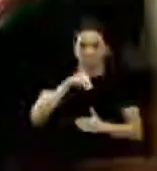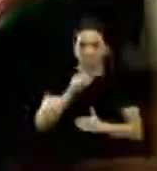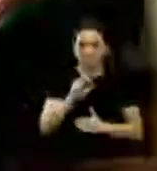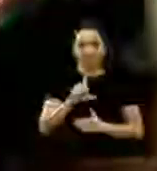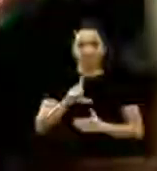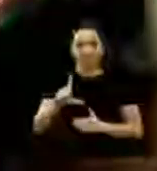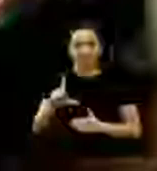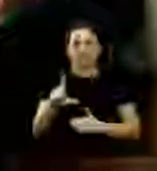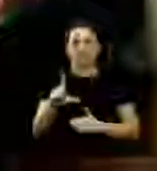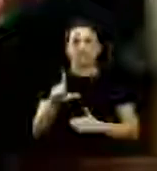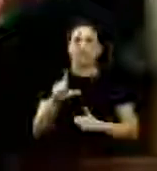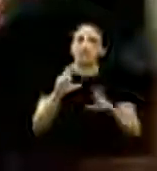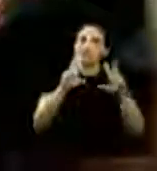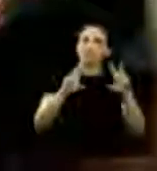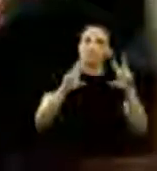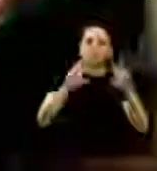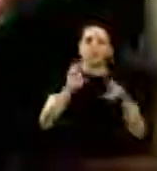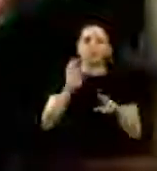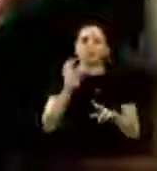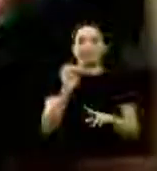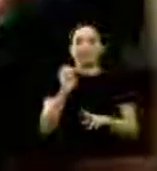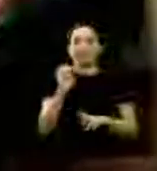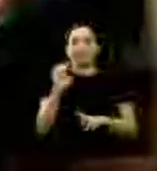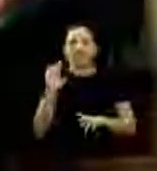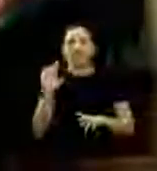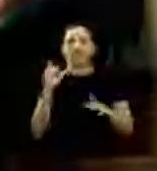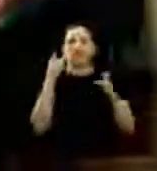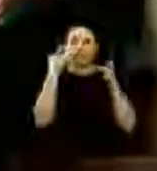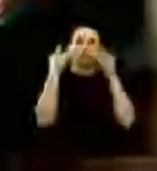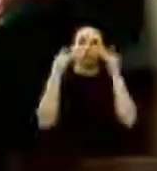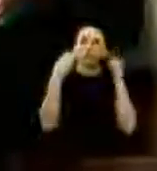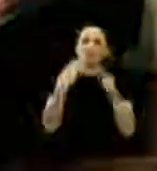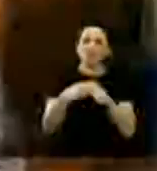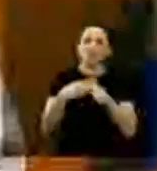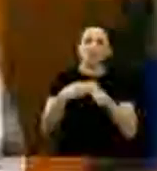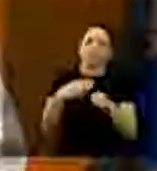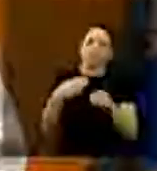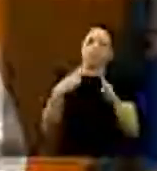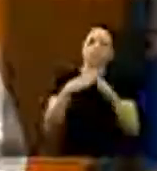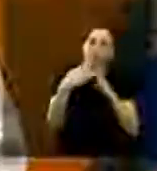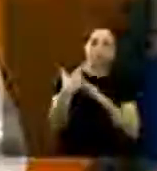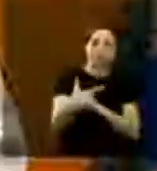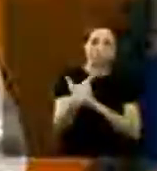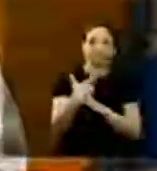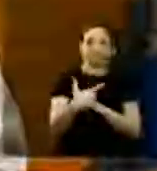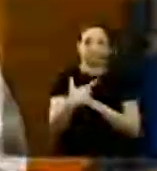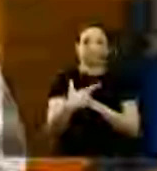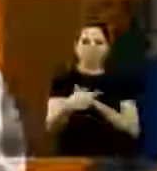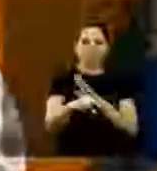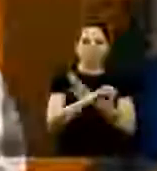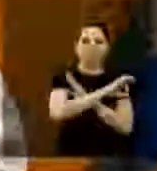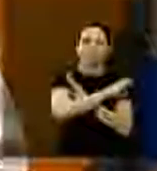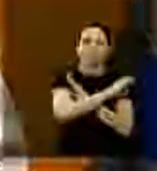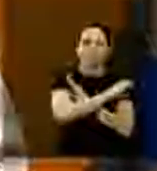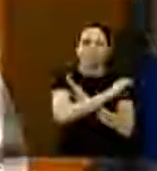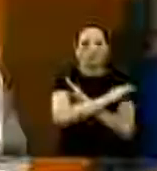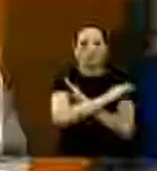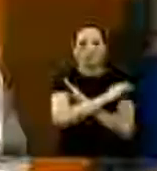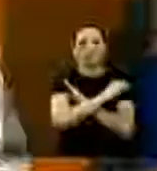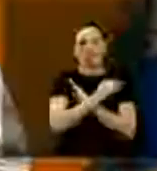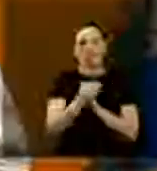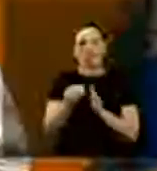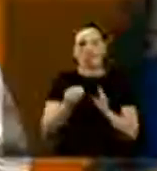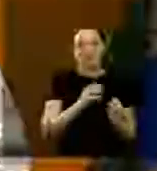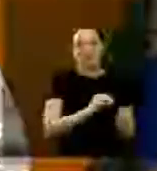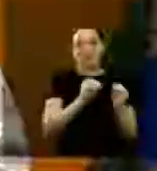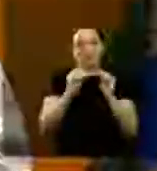intitulada Teté, o teatro municipal é a minha segunda casa. O projeto da Prefeitura pede autorização para remanejar R$ 2